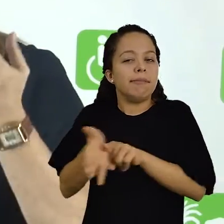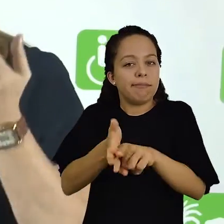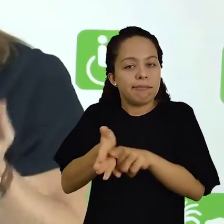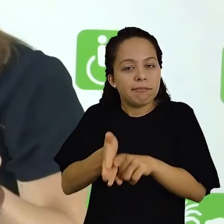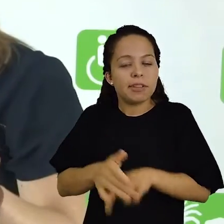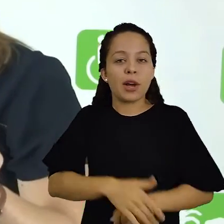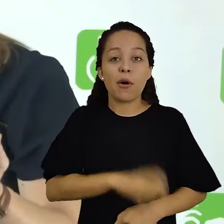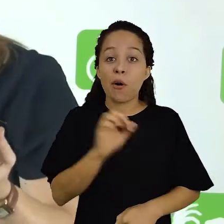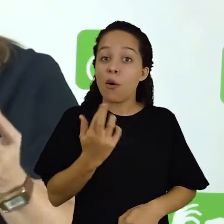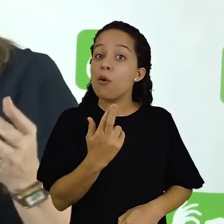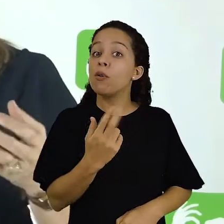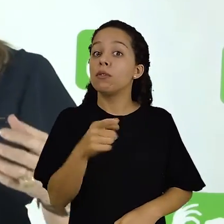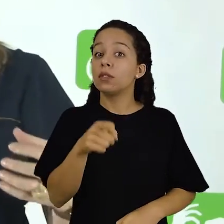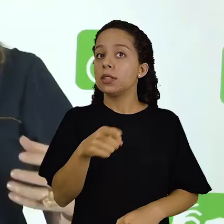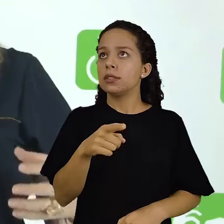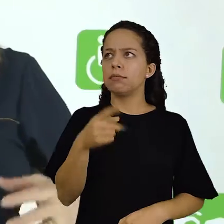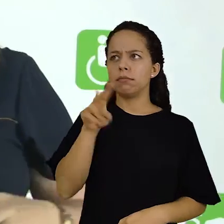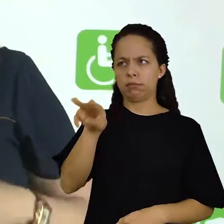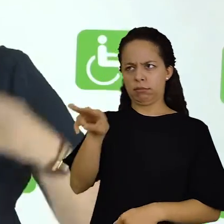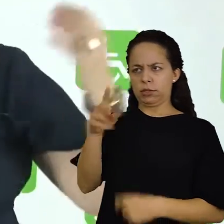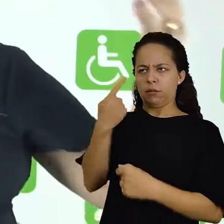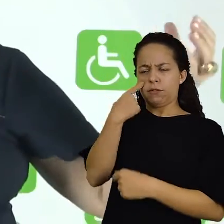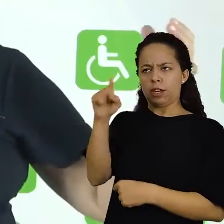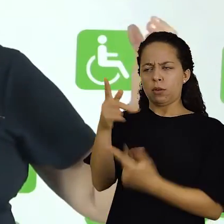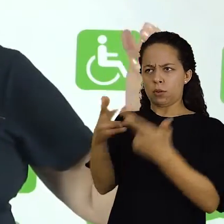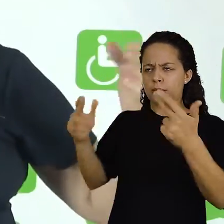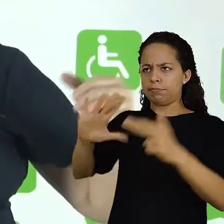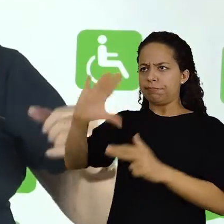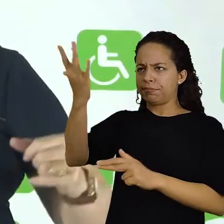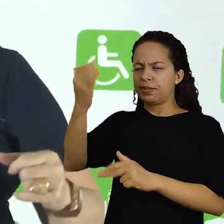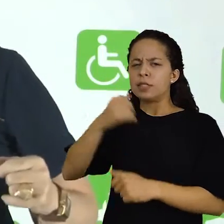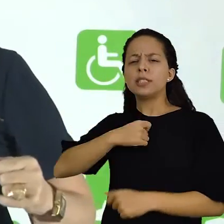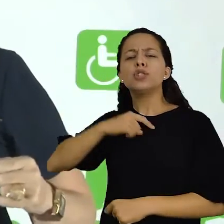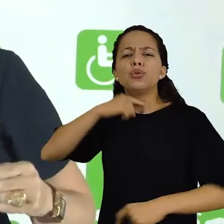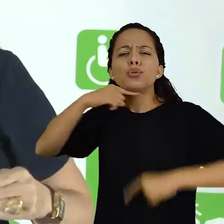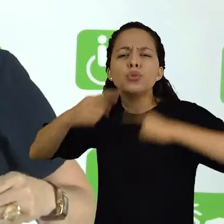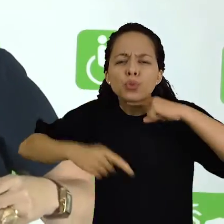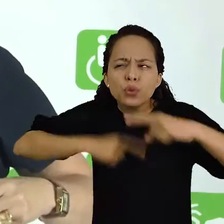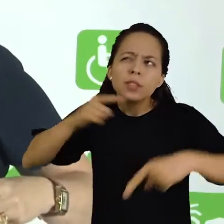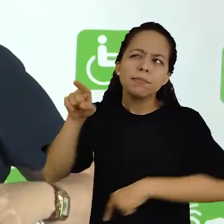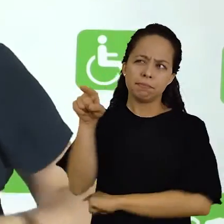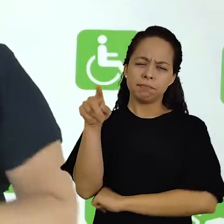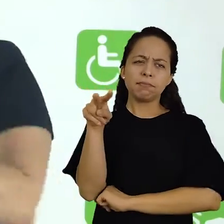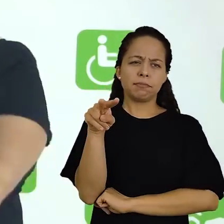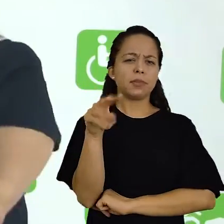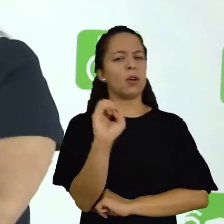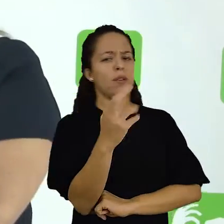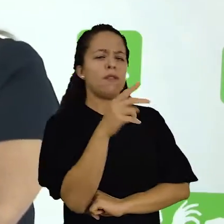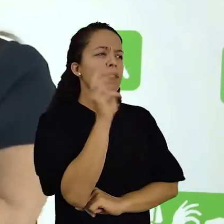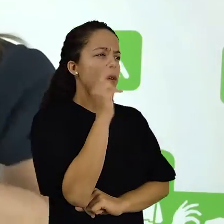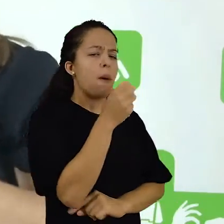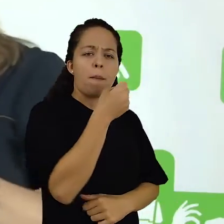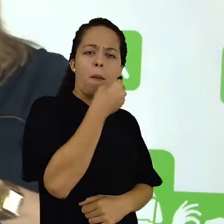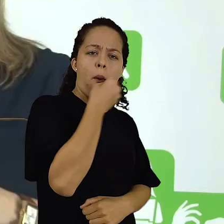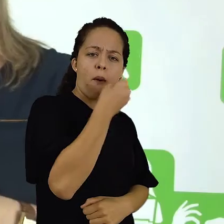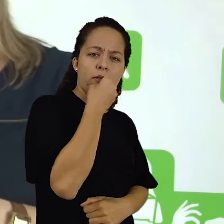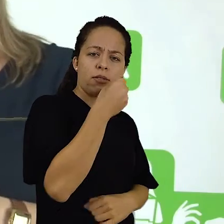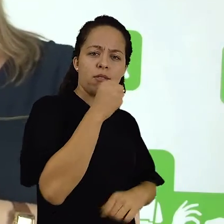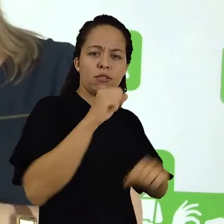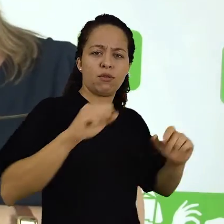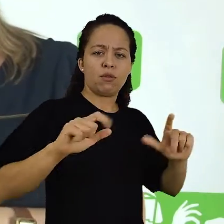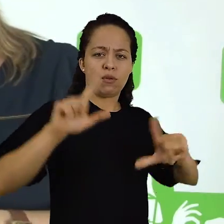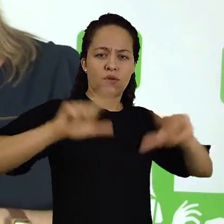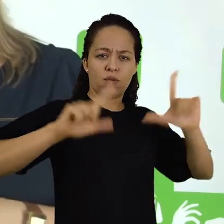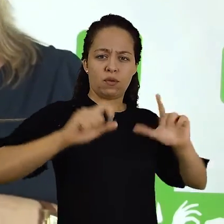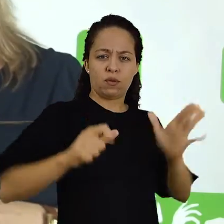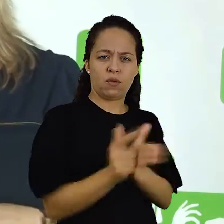dúvida que você tenha sobre um determinado fato, sobre uma determinada reportagem que você leu, sobre